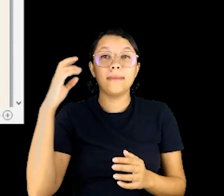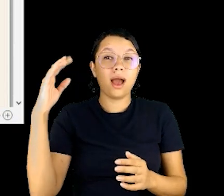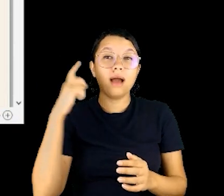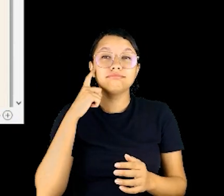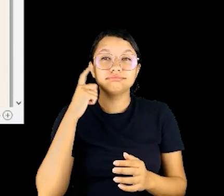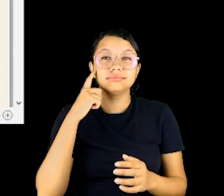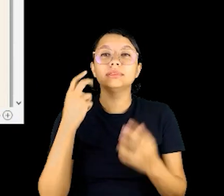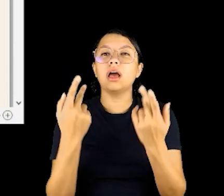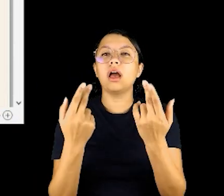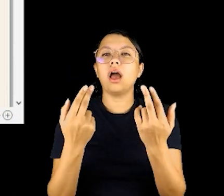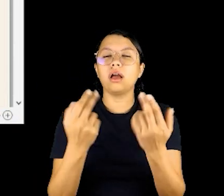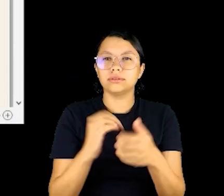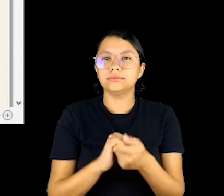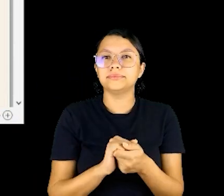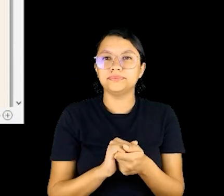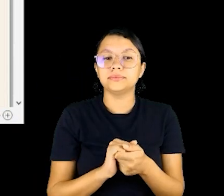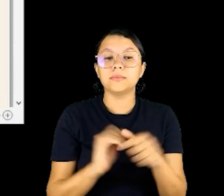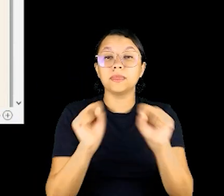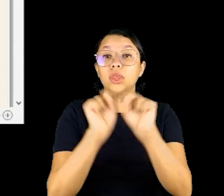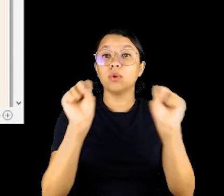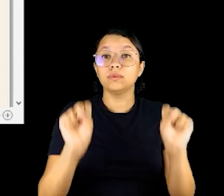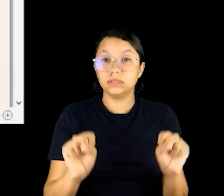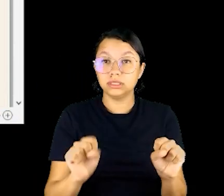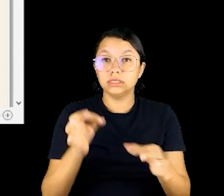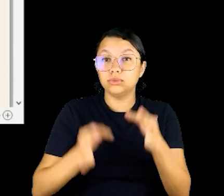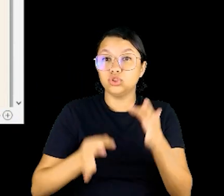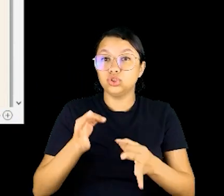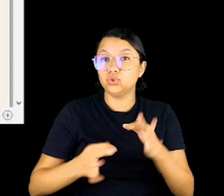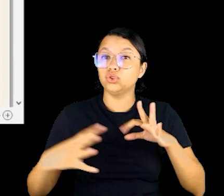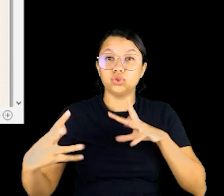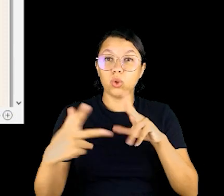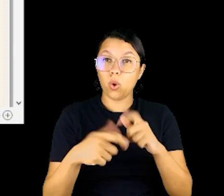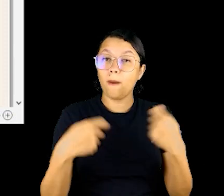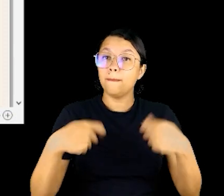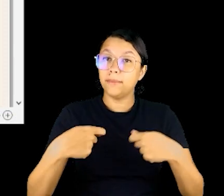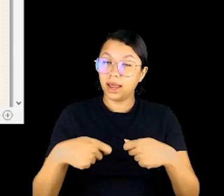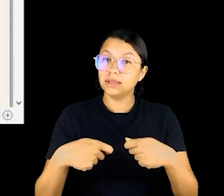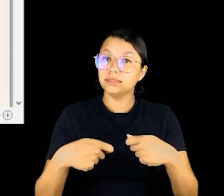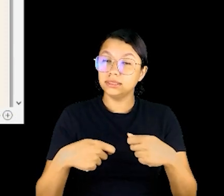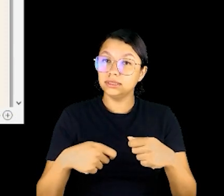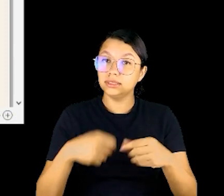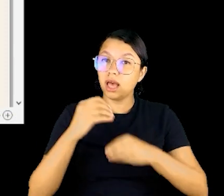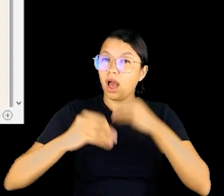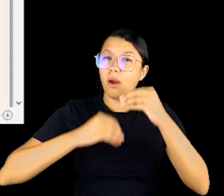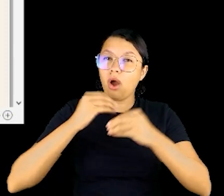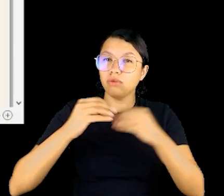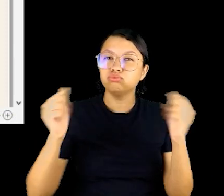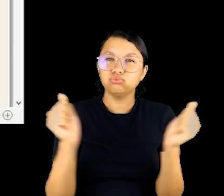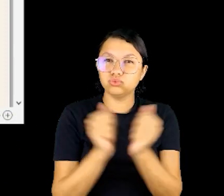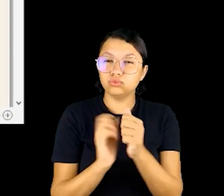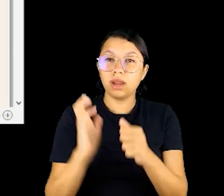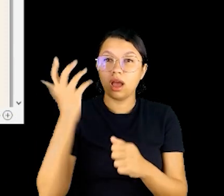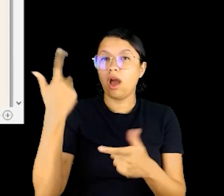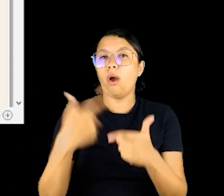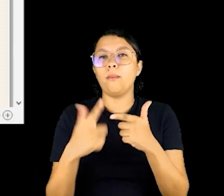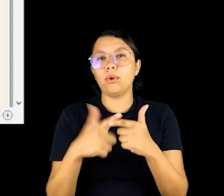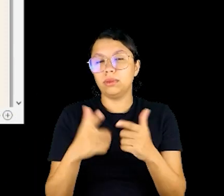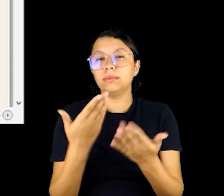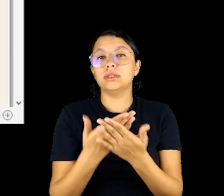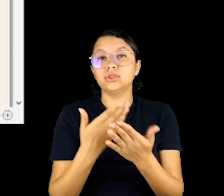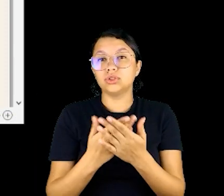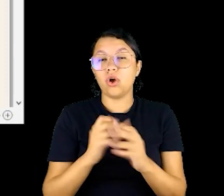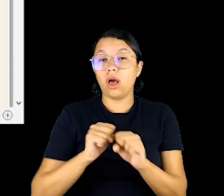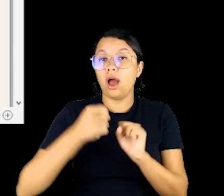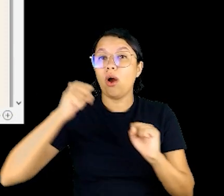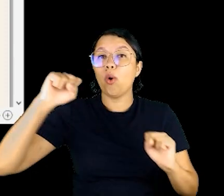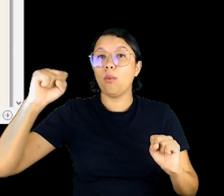pensa da mesma maneira, né? Que o sistema de justiça como um todo tem que se envolver para ajudar nesse problema das escolas,